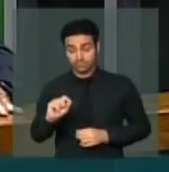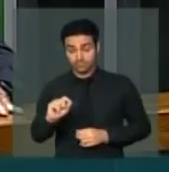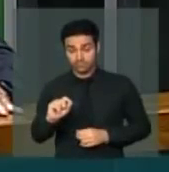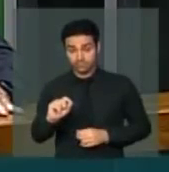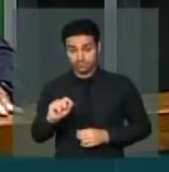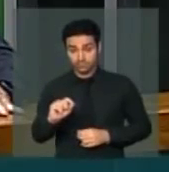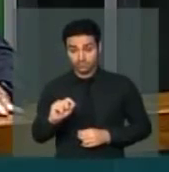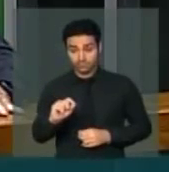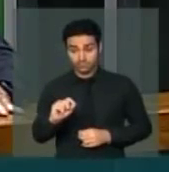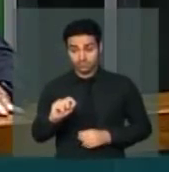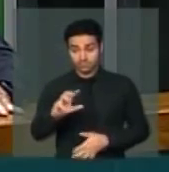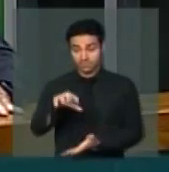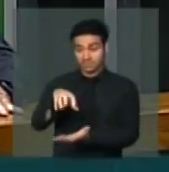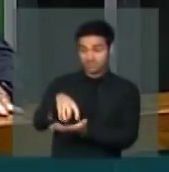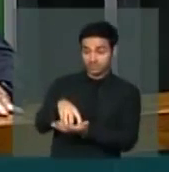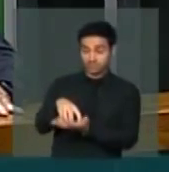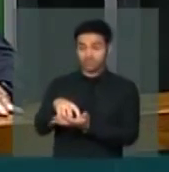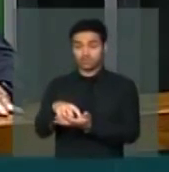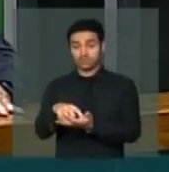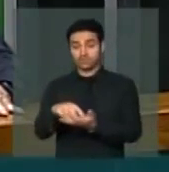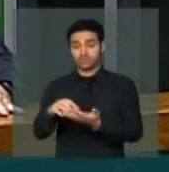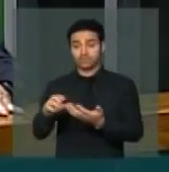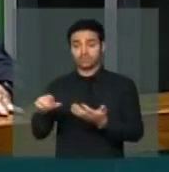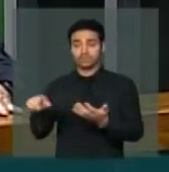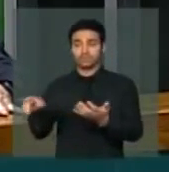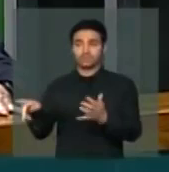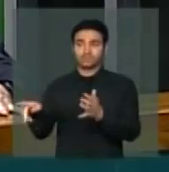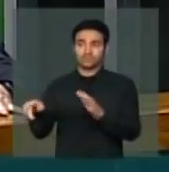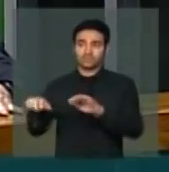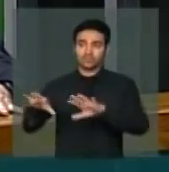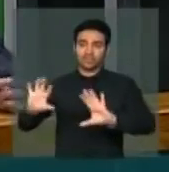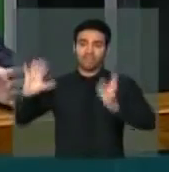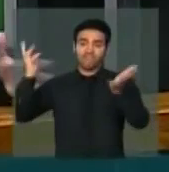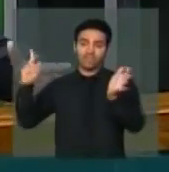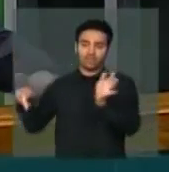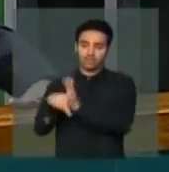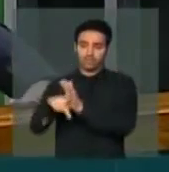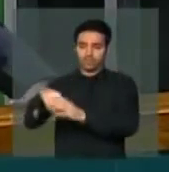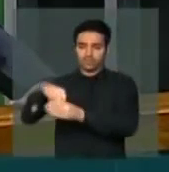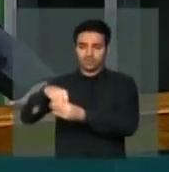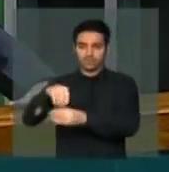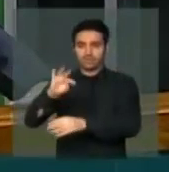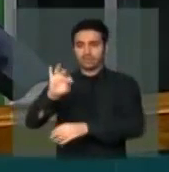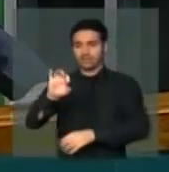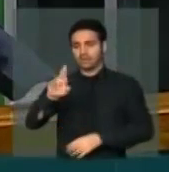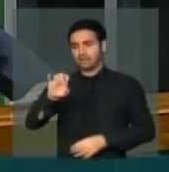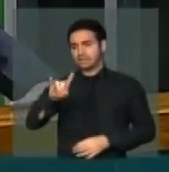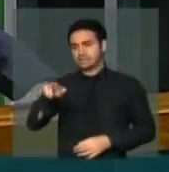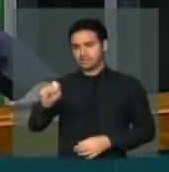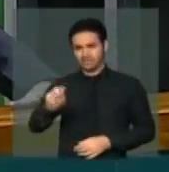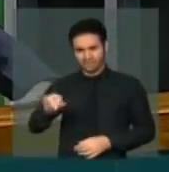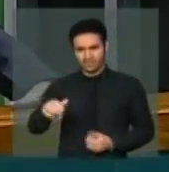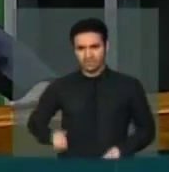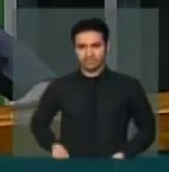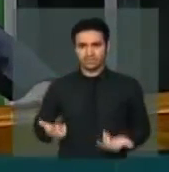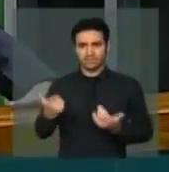do centro de convenções de Teresina. A gente fica sem entender.